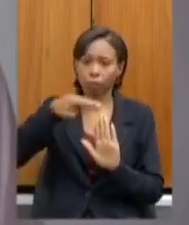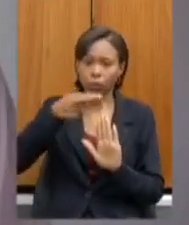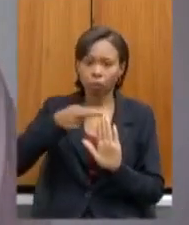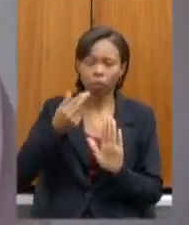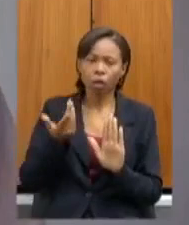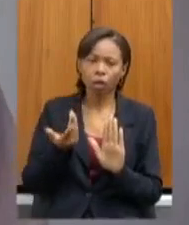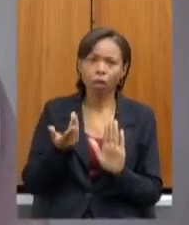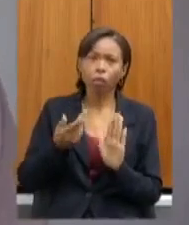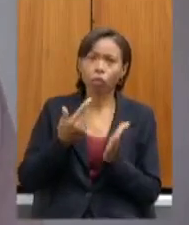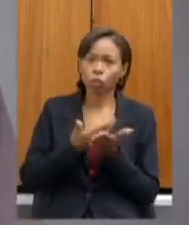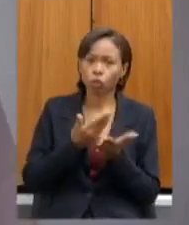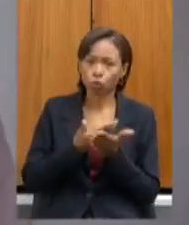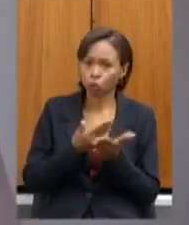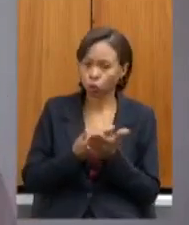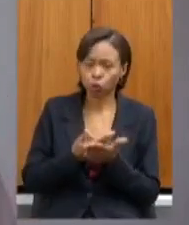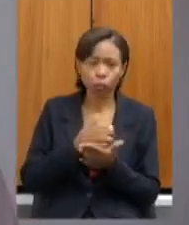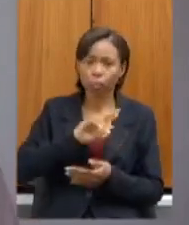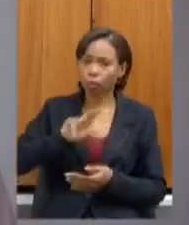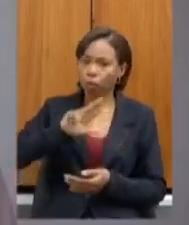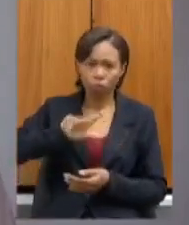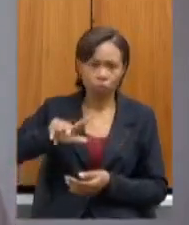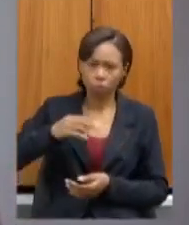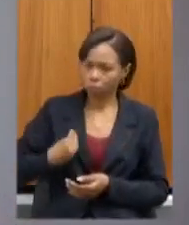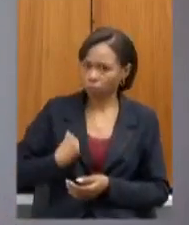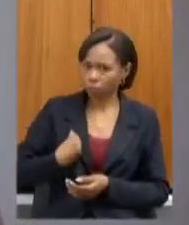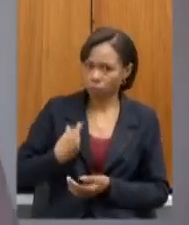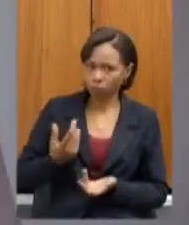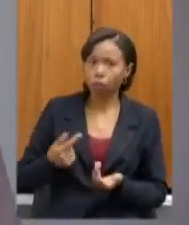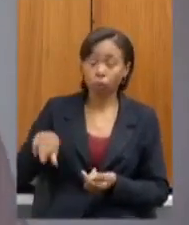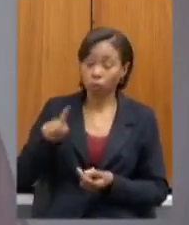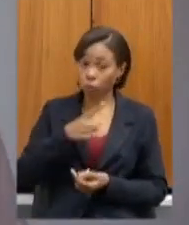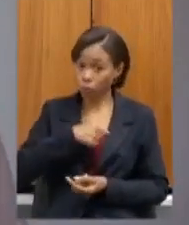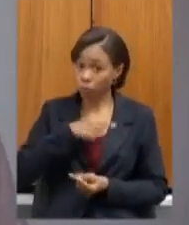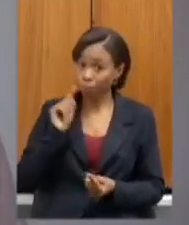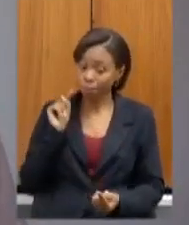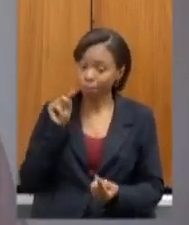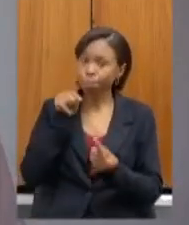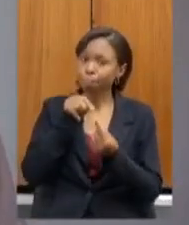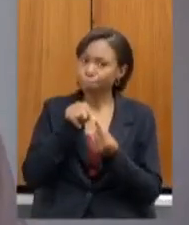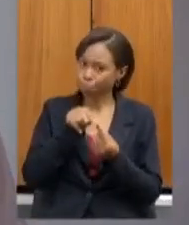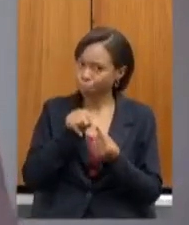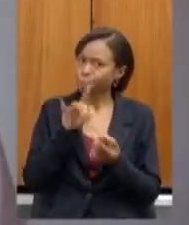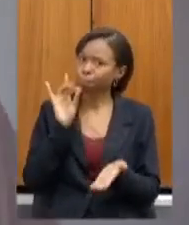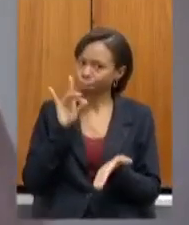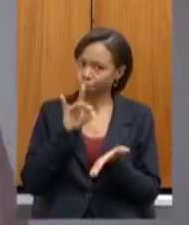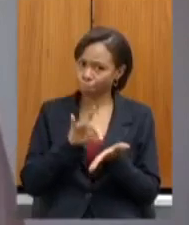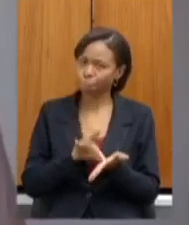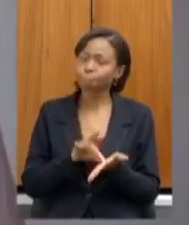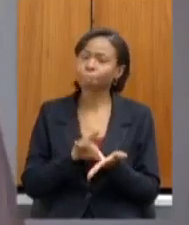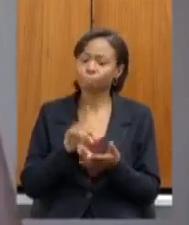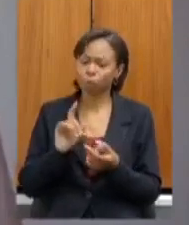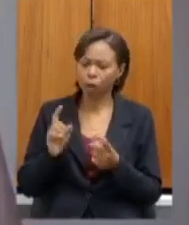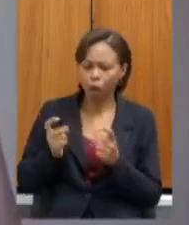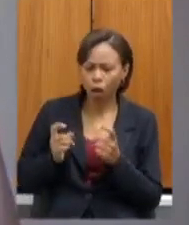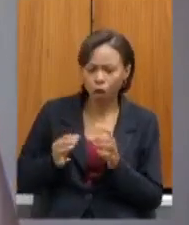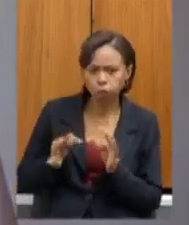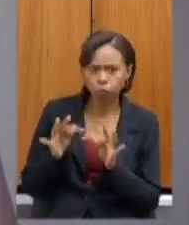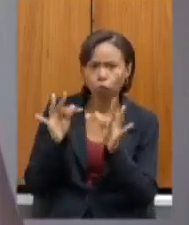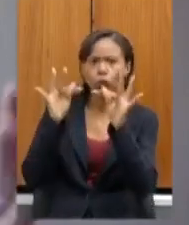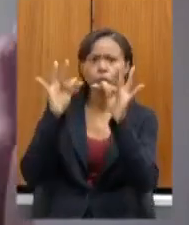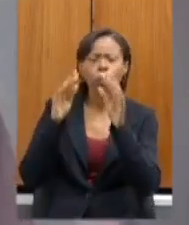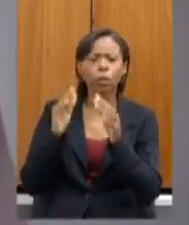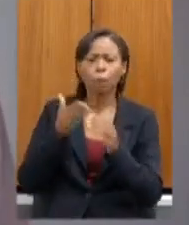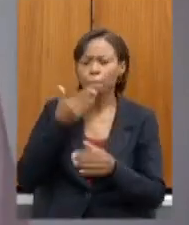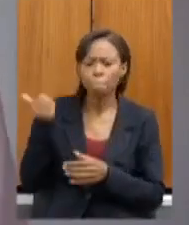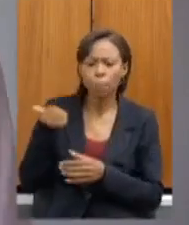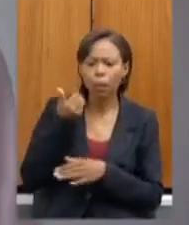do regime de estudo não presencial e temos esse objetivo sim de estar com a oferta tecnologia cada vez melhor mas